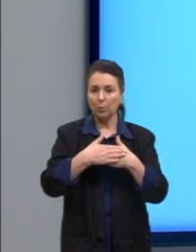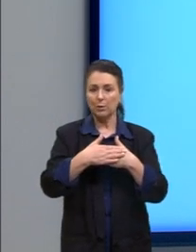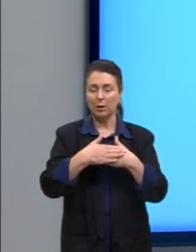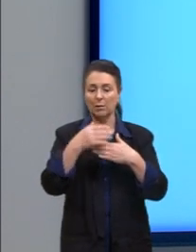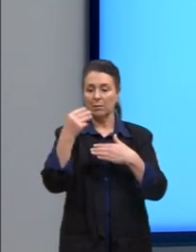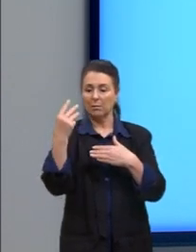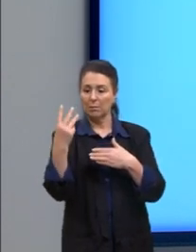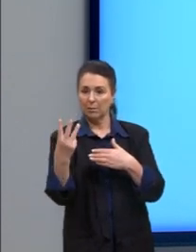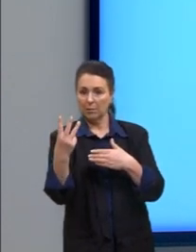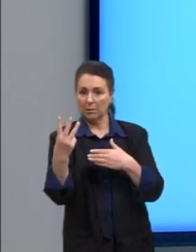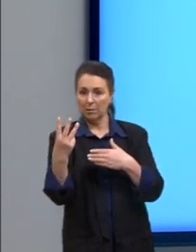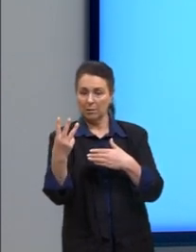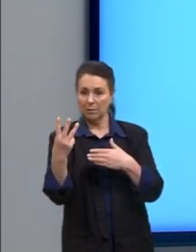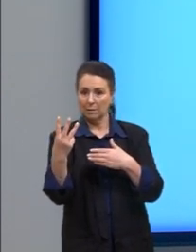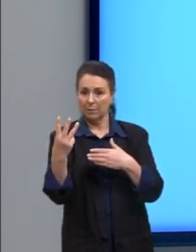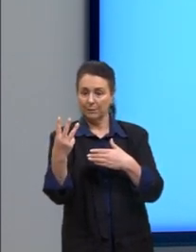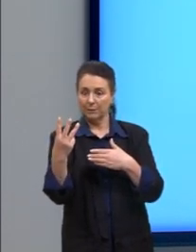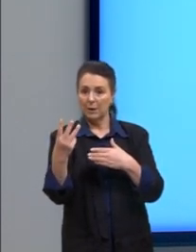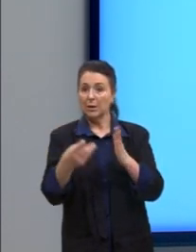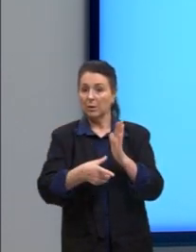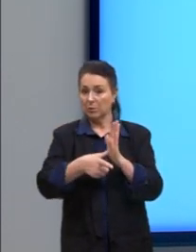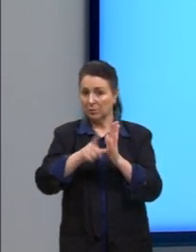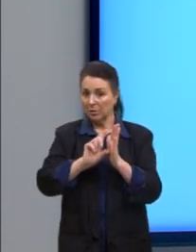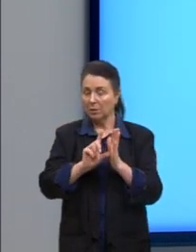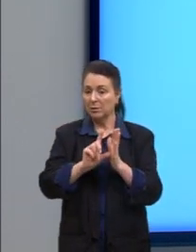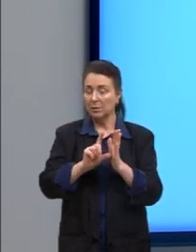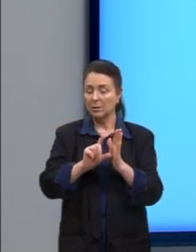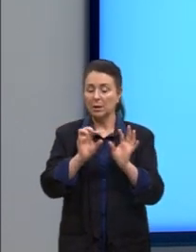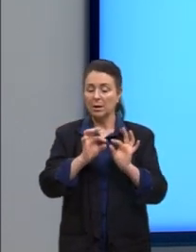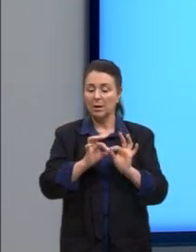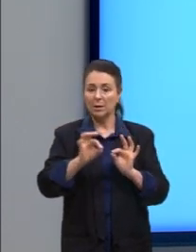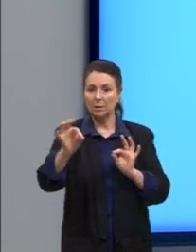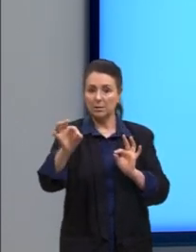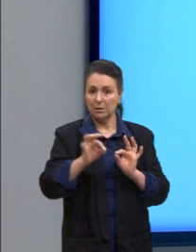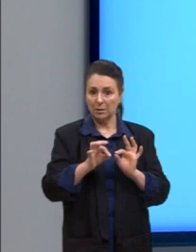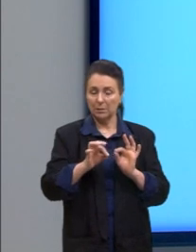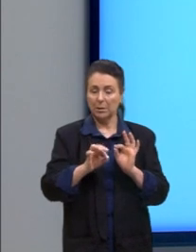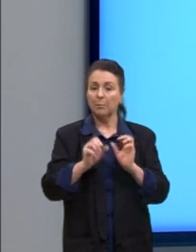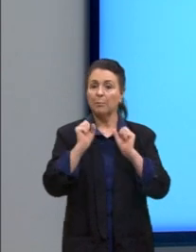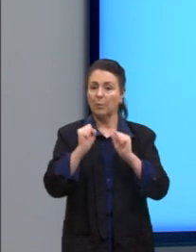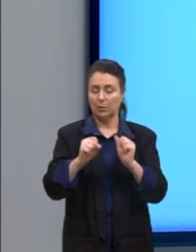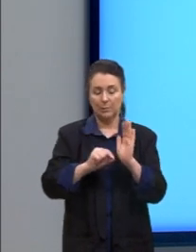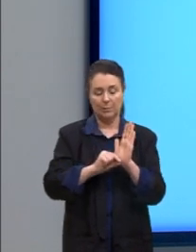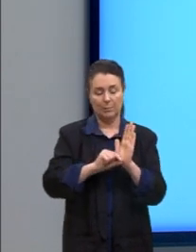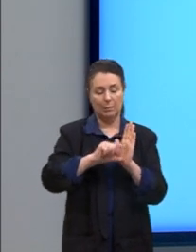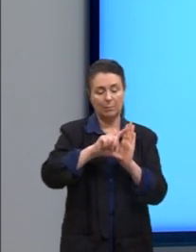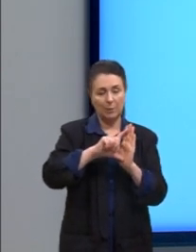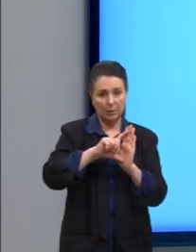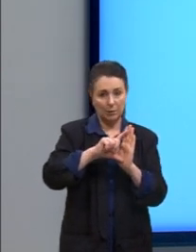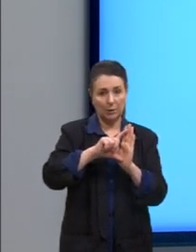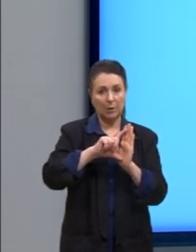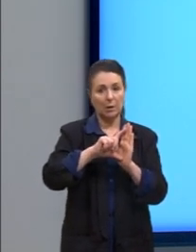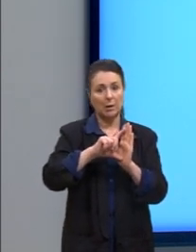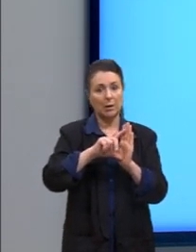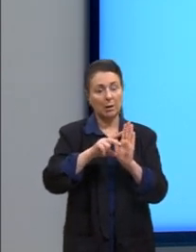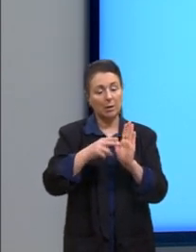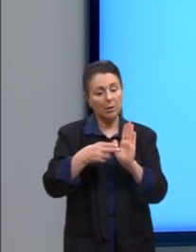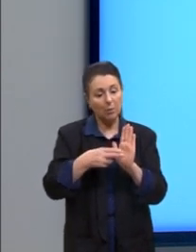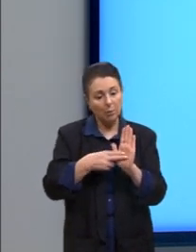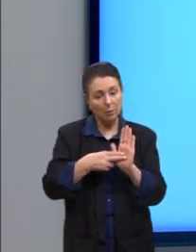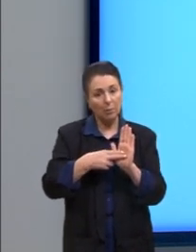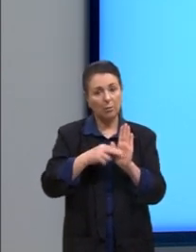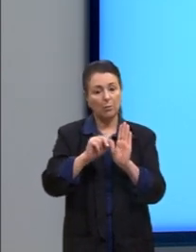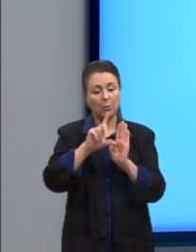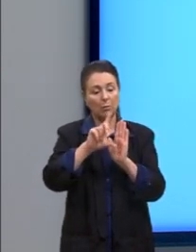três casos, nós tínhamos que a distância pode ser maior, igual ou menor do que o